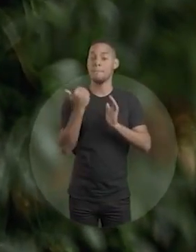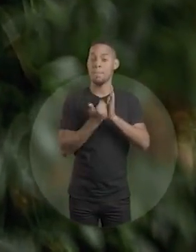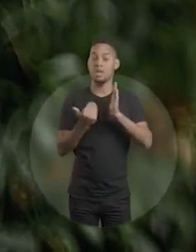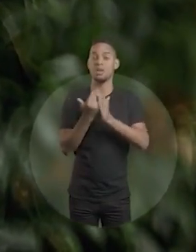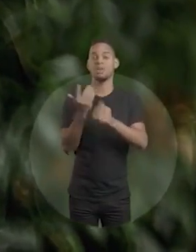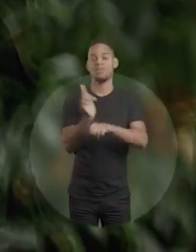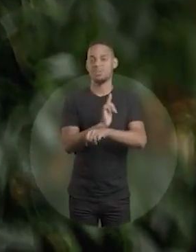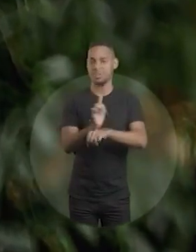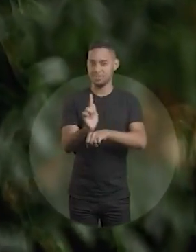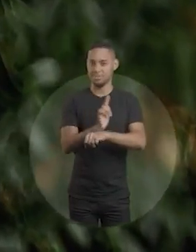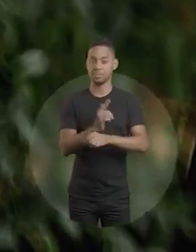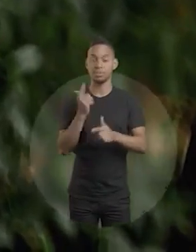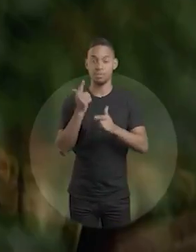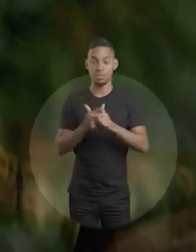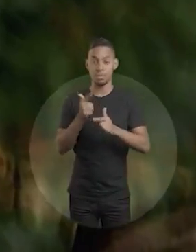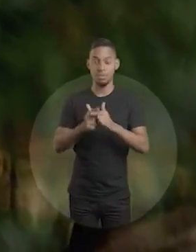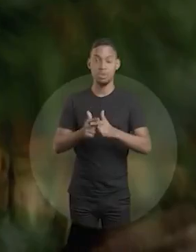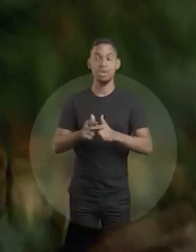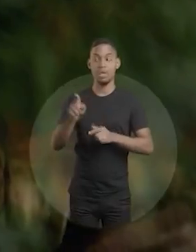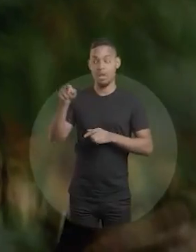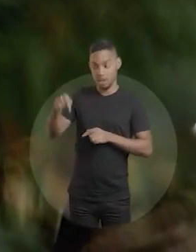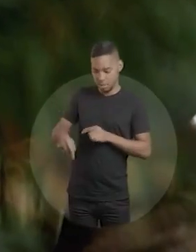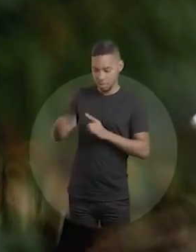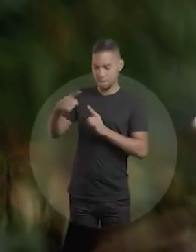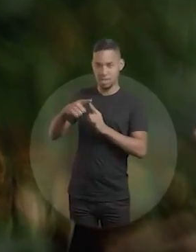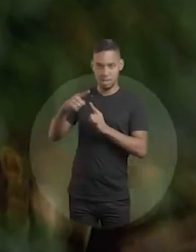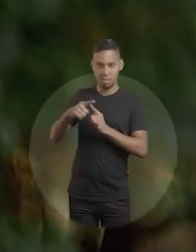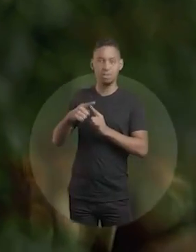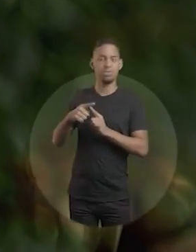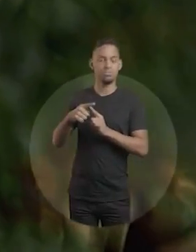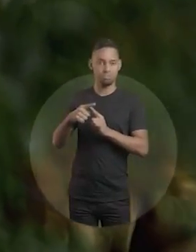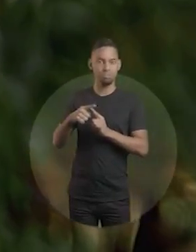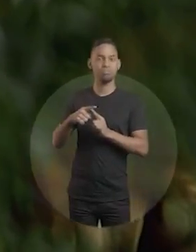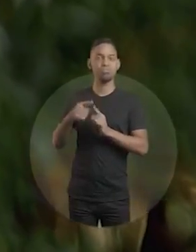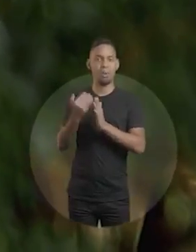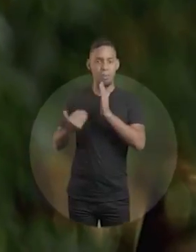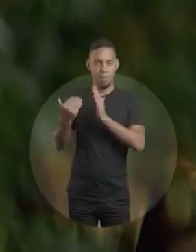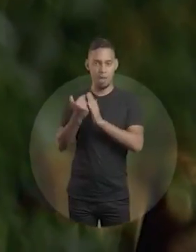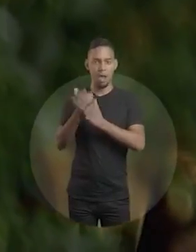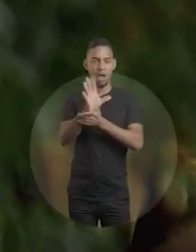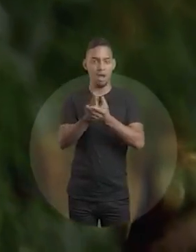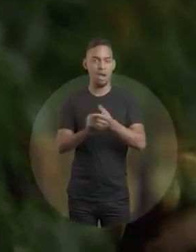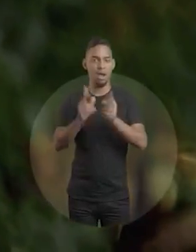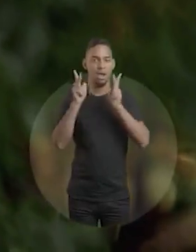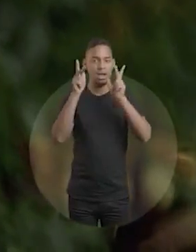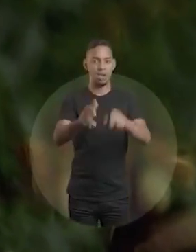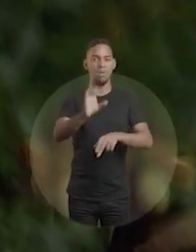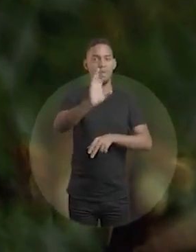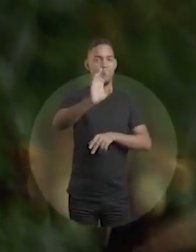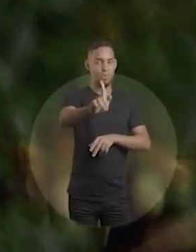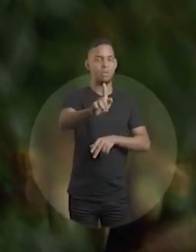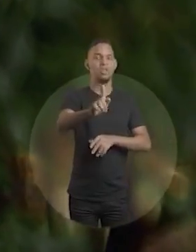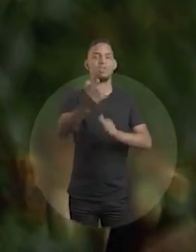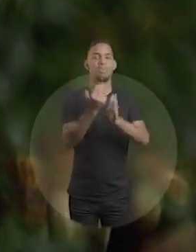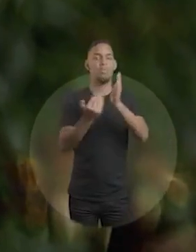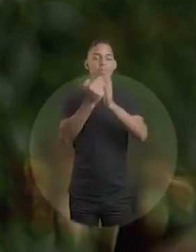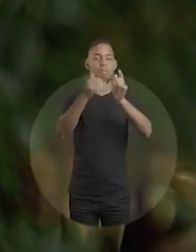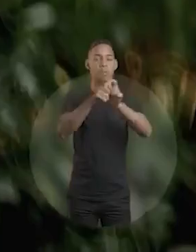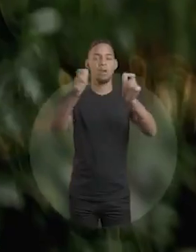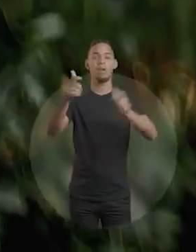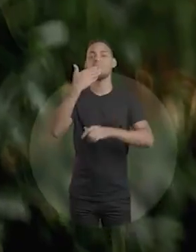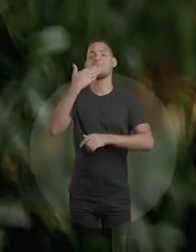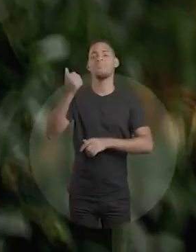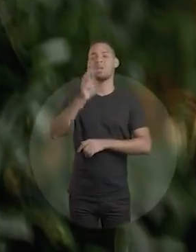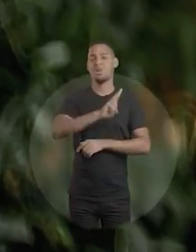o melhor numa gestão do Beto Pereira. Porque o que ele fez por terrenos, ele vai fazer por Campo Grande. Numa proporção muito